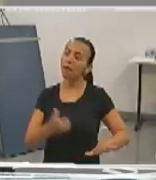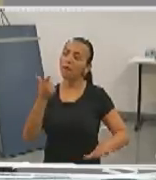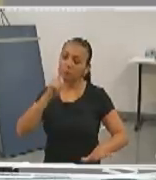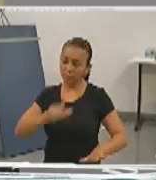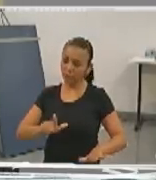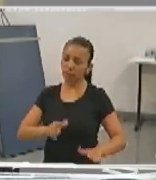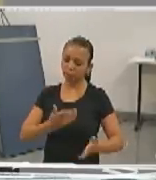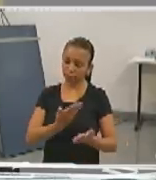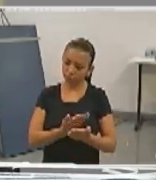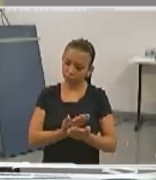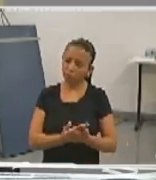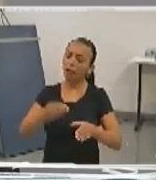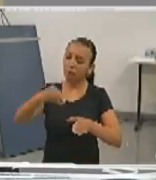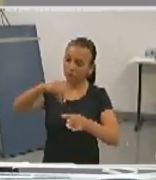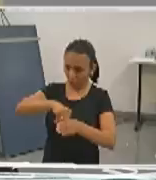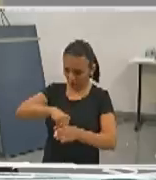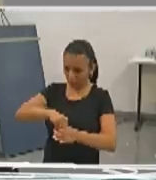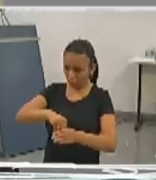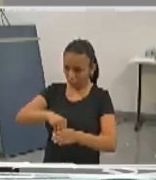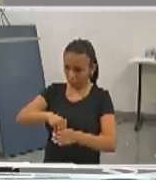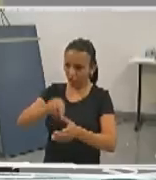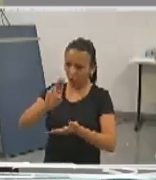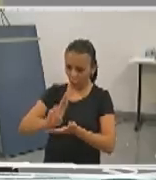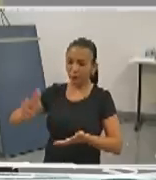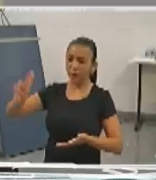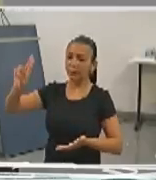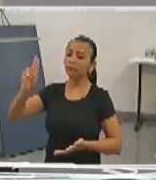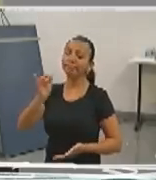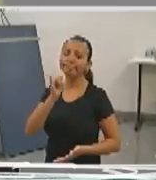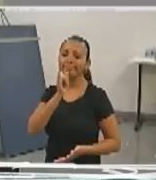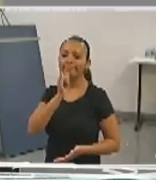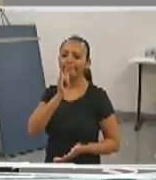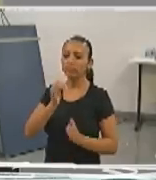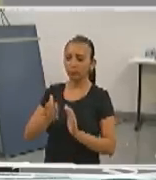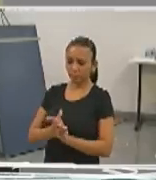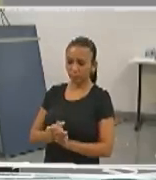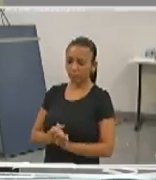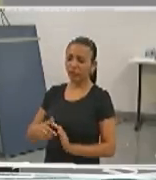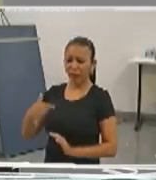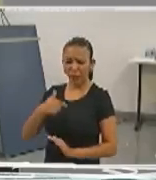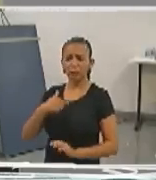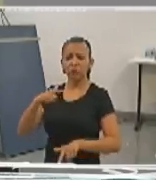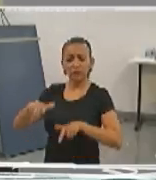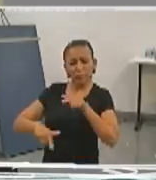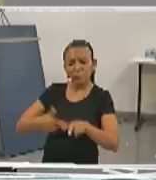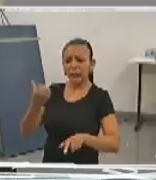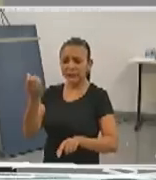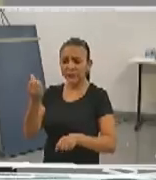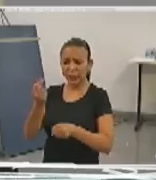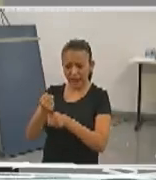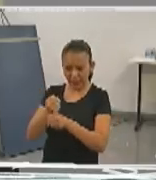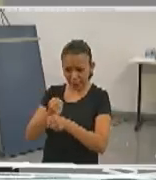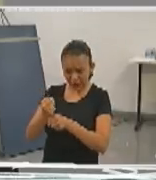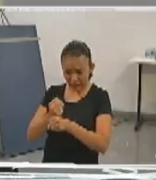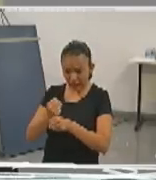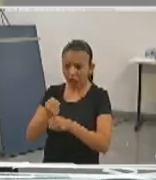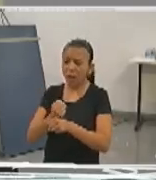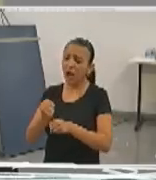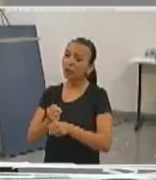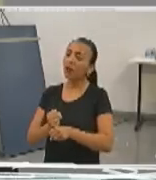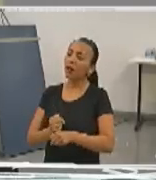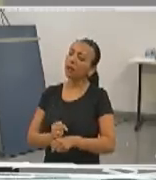dentro da universidade. Por exemplo, eu atuei durante seis anos na licenciatura intercultural